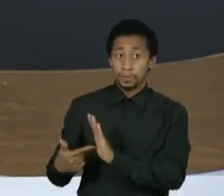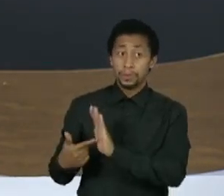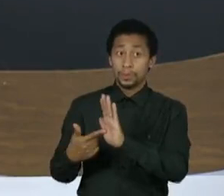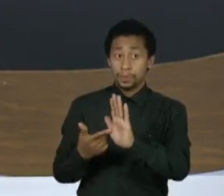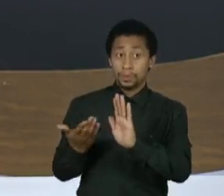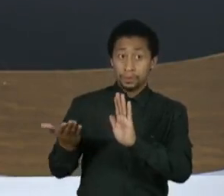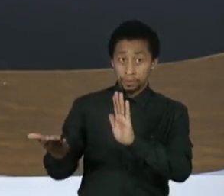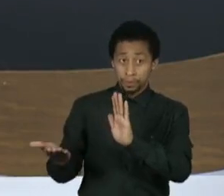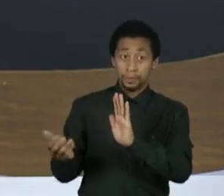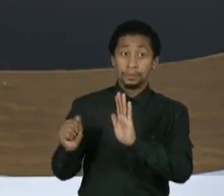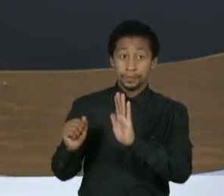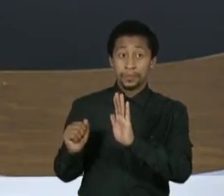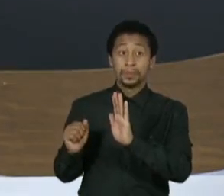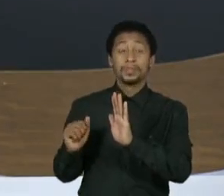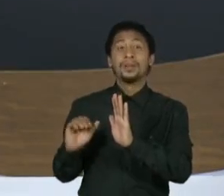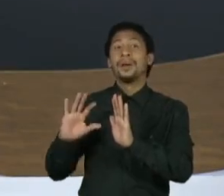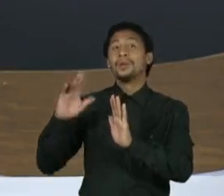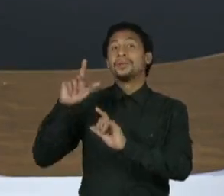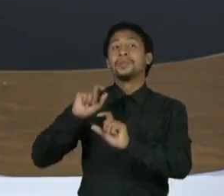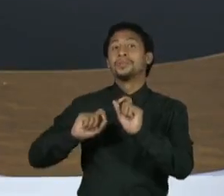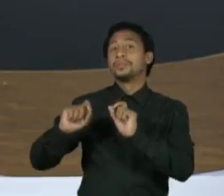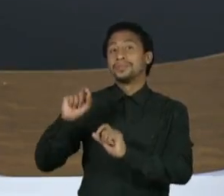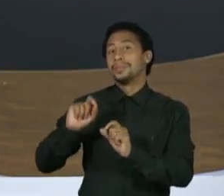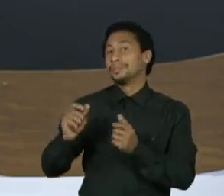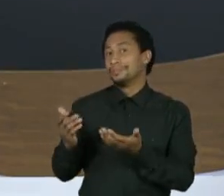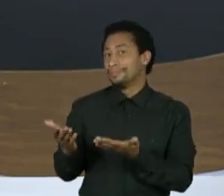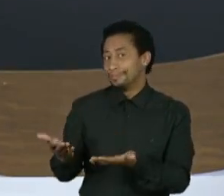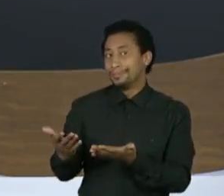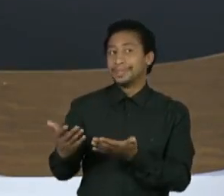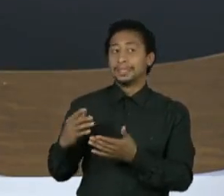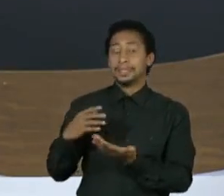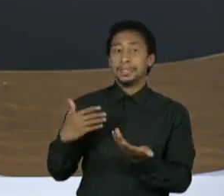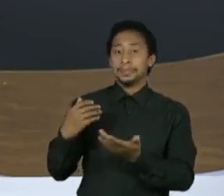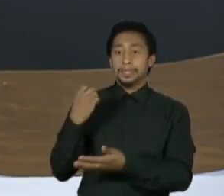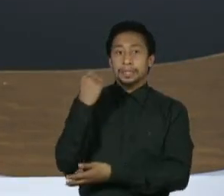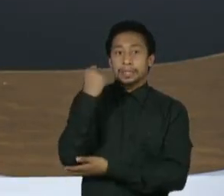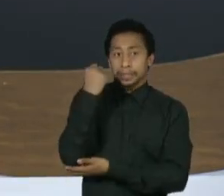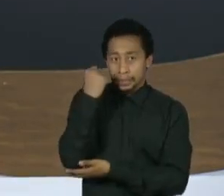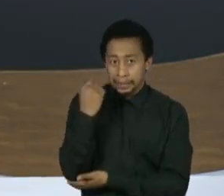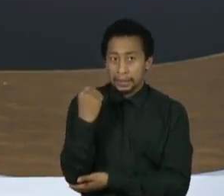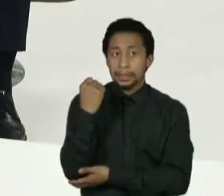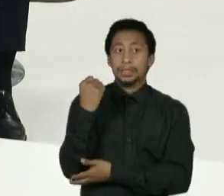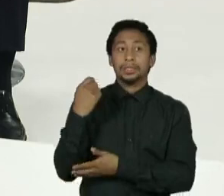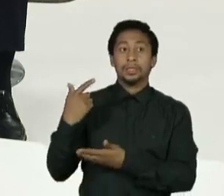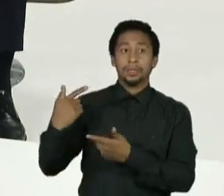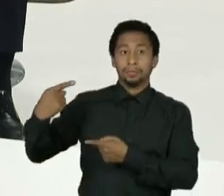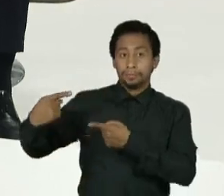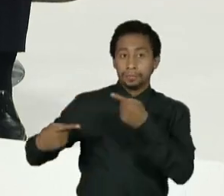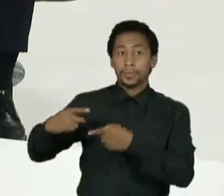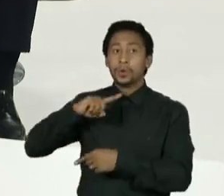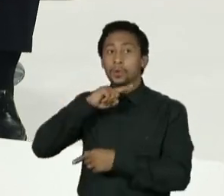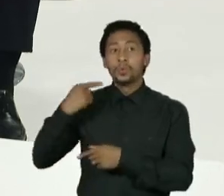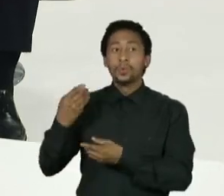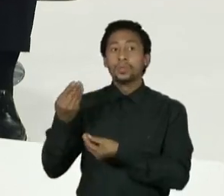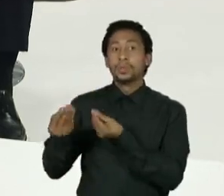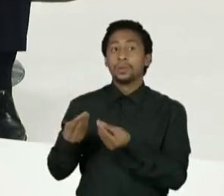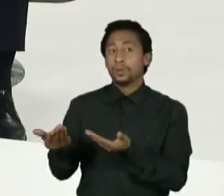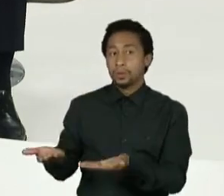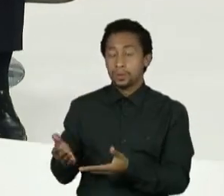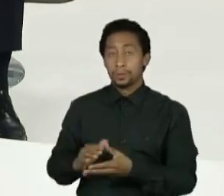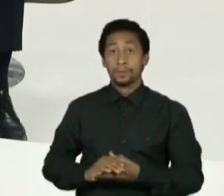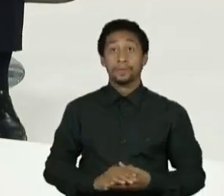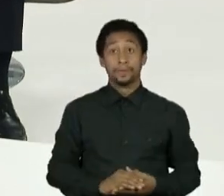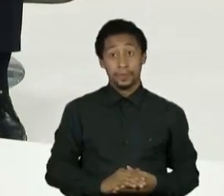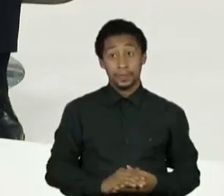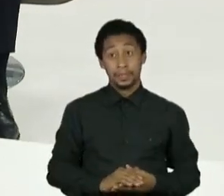ainda estender essa reação e essa resistência à invasão da Rússia? Vera, a